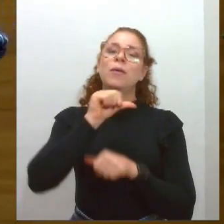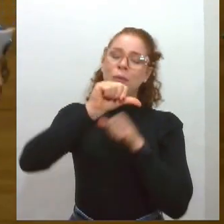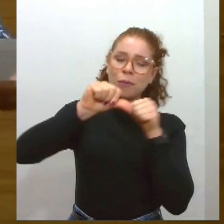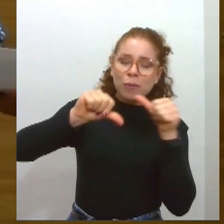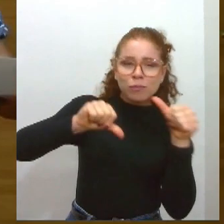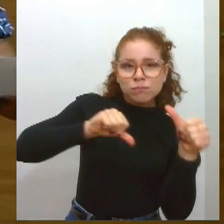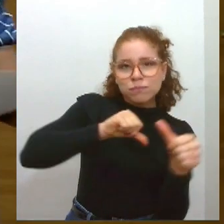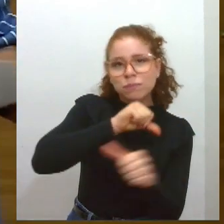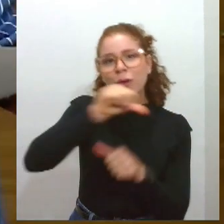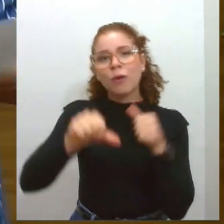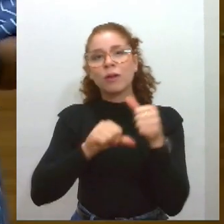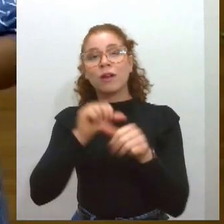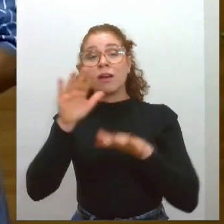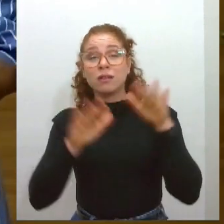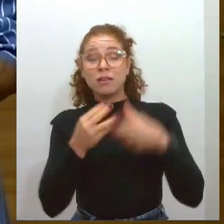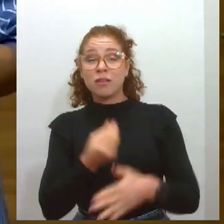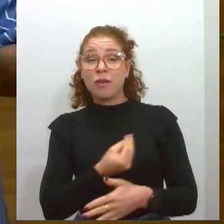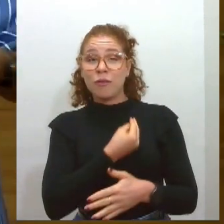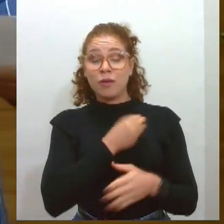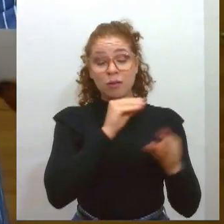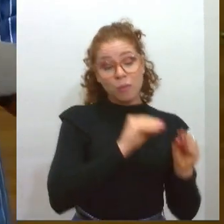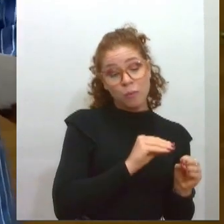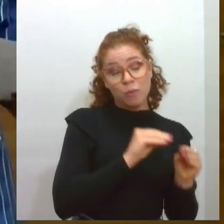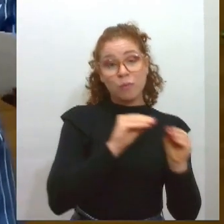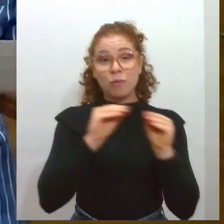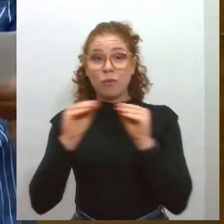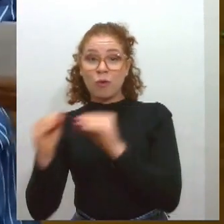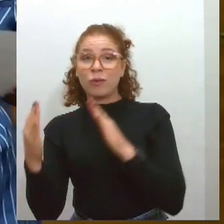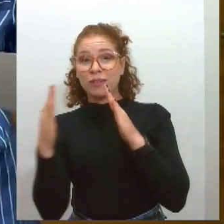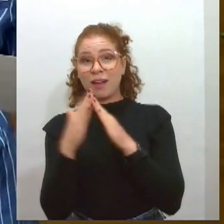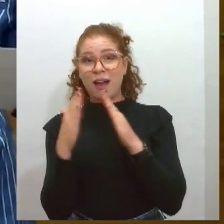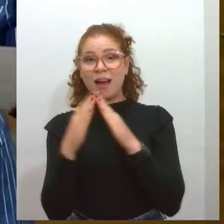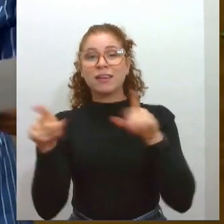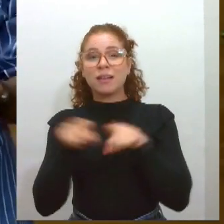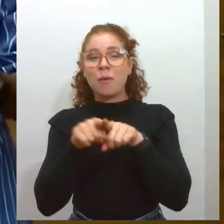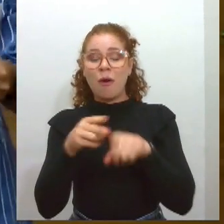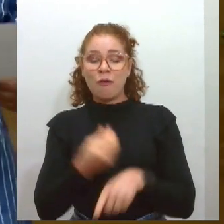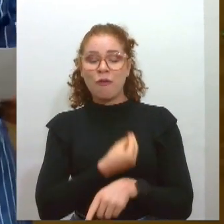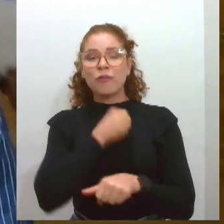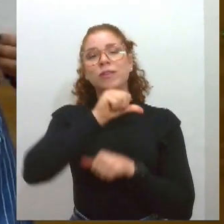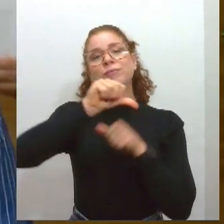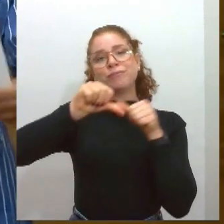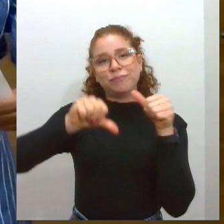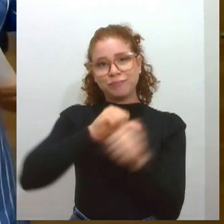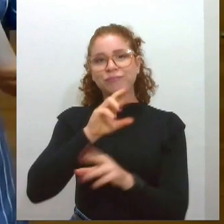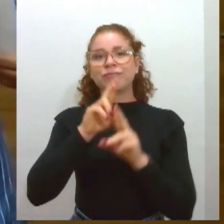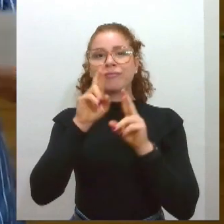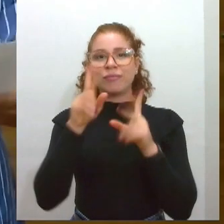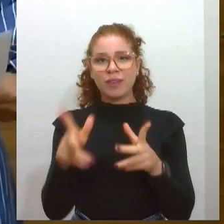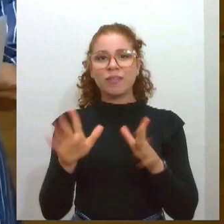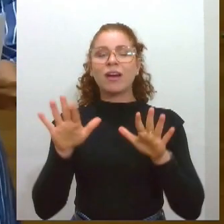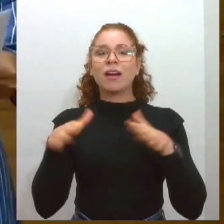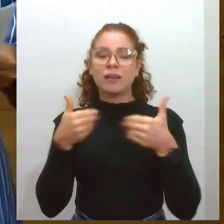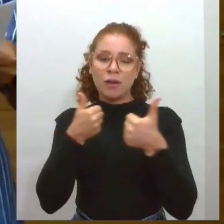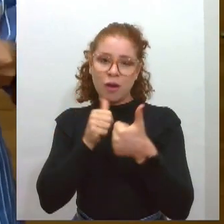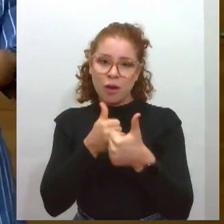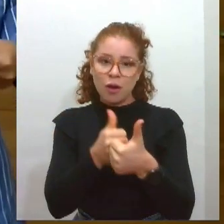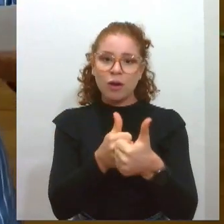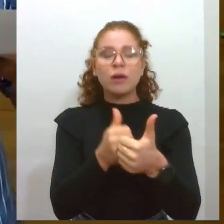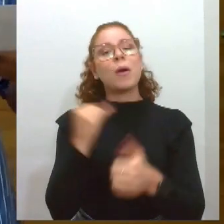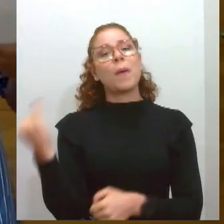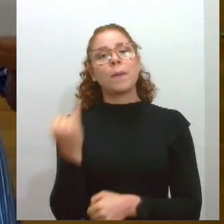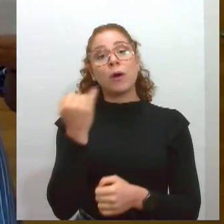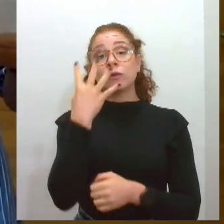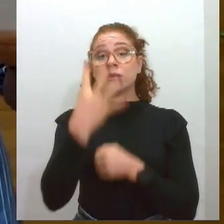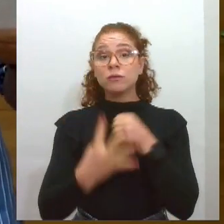muitas vezes saindo da casa dos pais, tendo uma outra realidade. Então, esse acompanhamento aí é primordial por quatro anos. Eu converso agora com